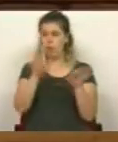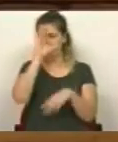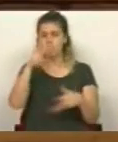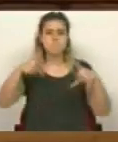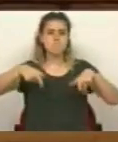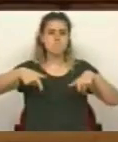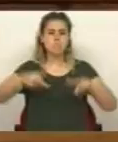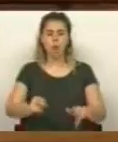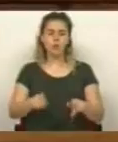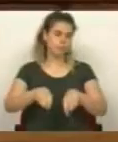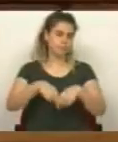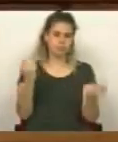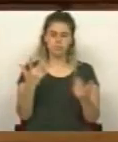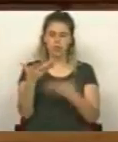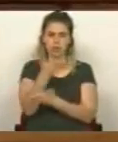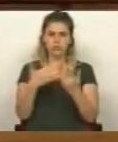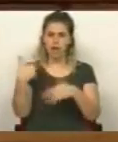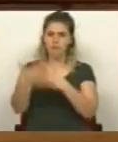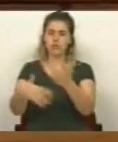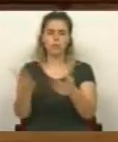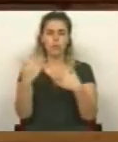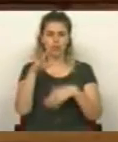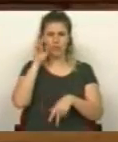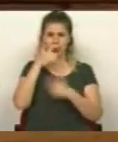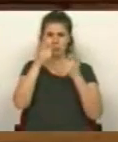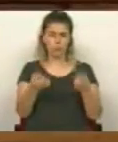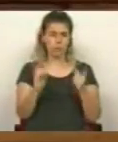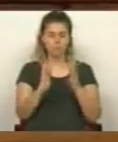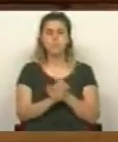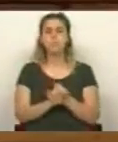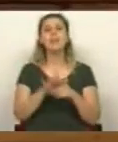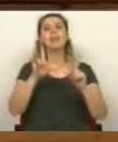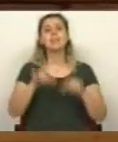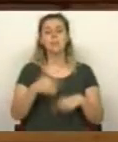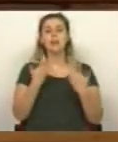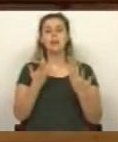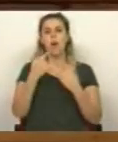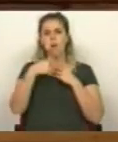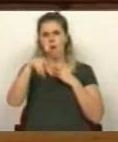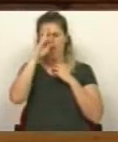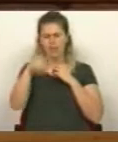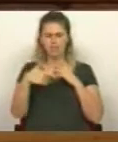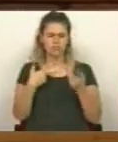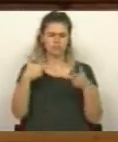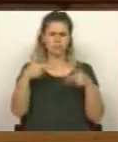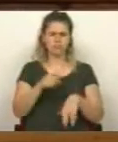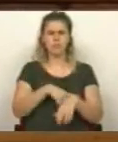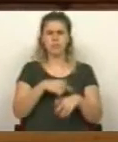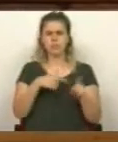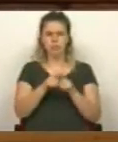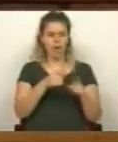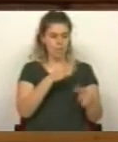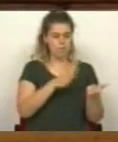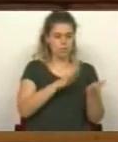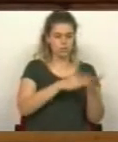rompeu as negociações e avançou sem ouvir os trabalhadores. Para além disso, este lapso de tempo que me deu a publicação dos